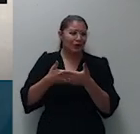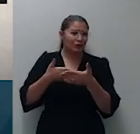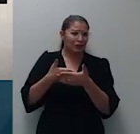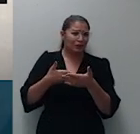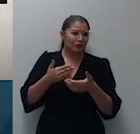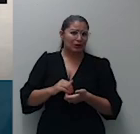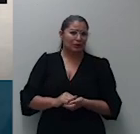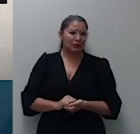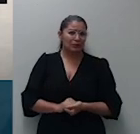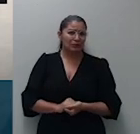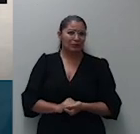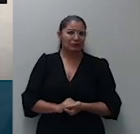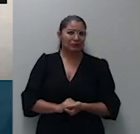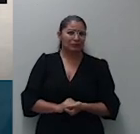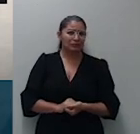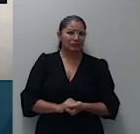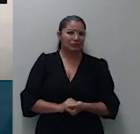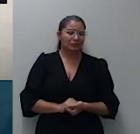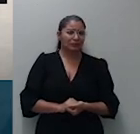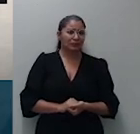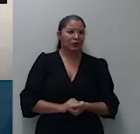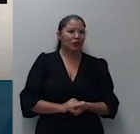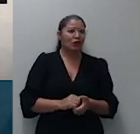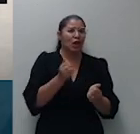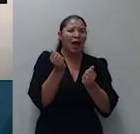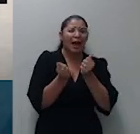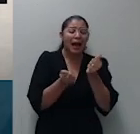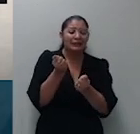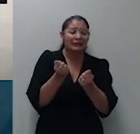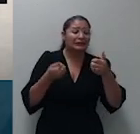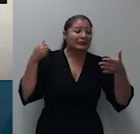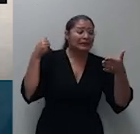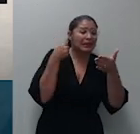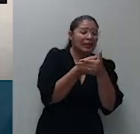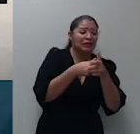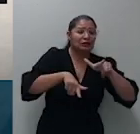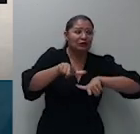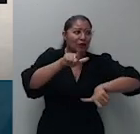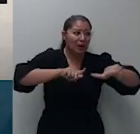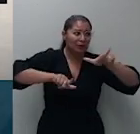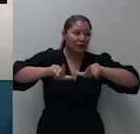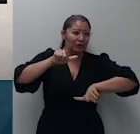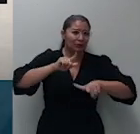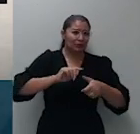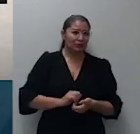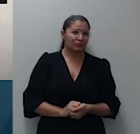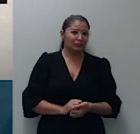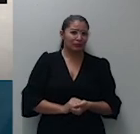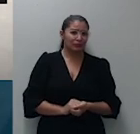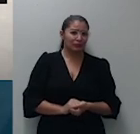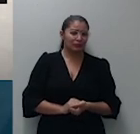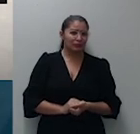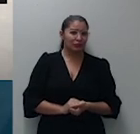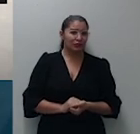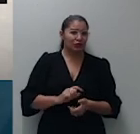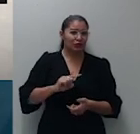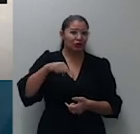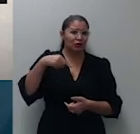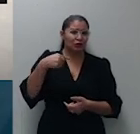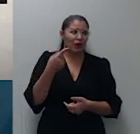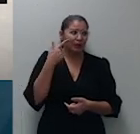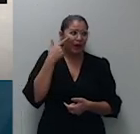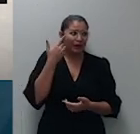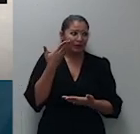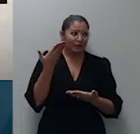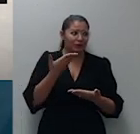laboral e acidente do trabalho para fins de percepção de indenização securitária diante da necessidade de